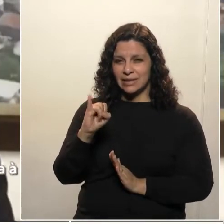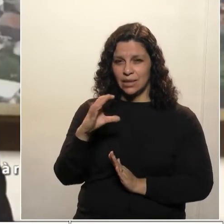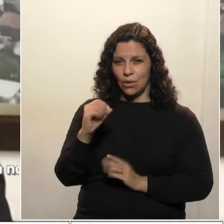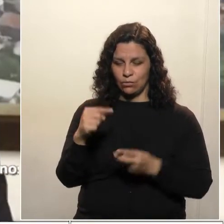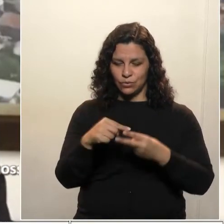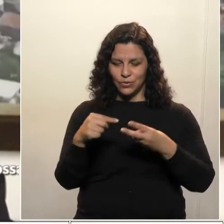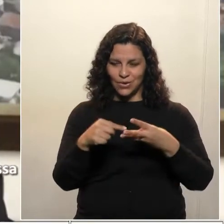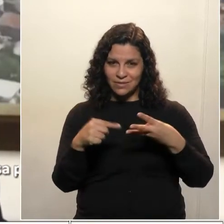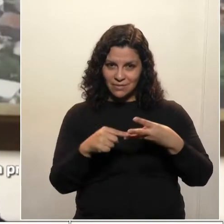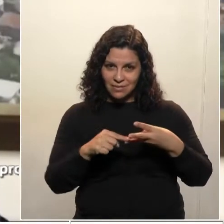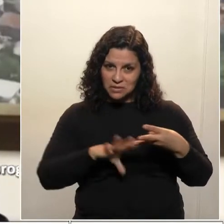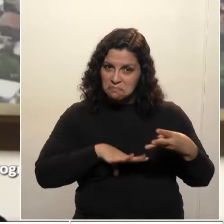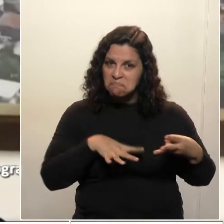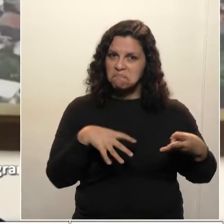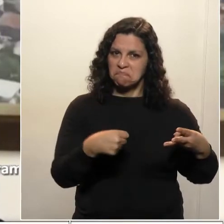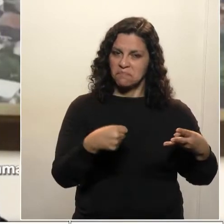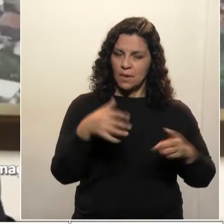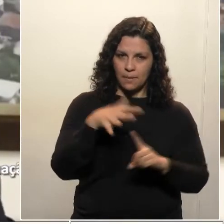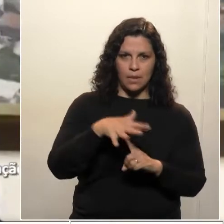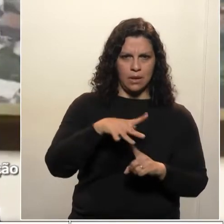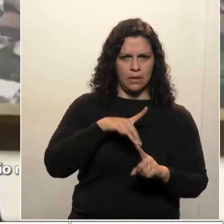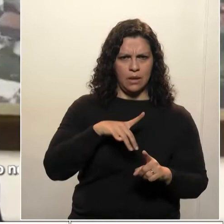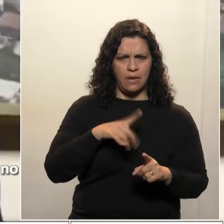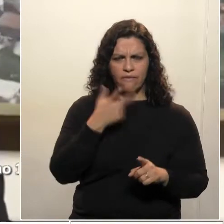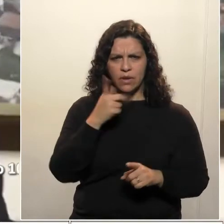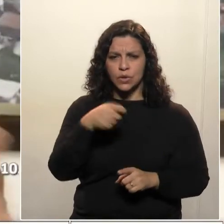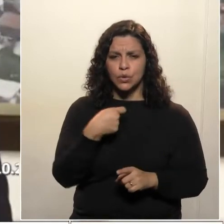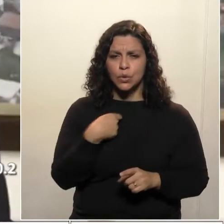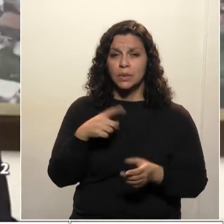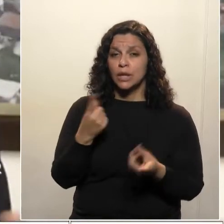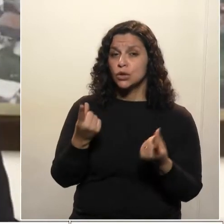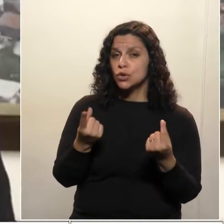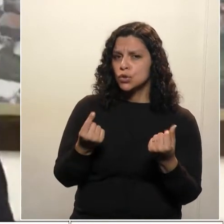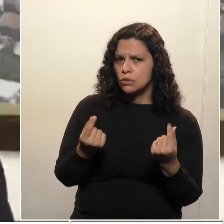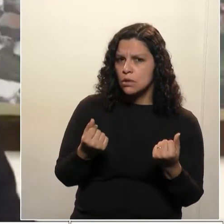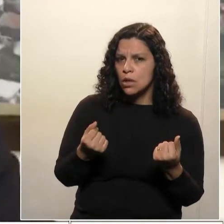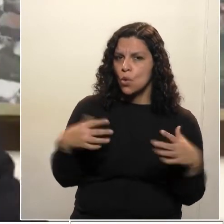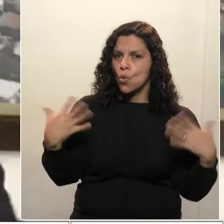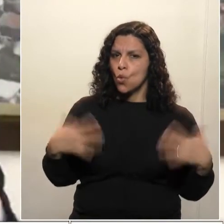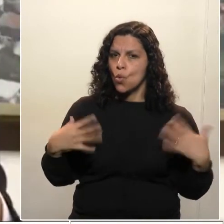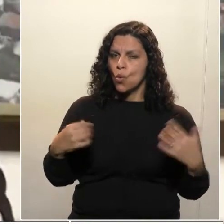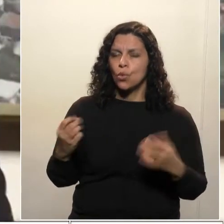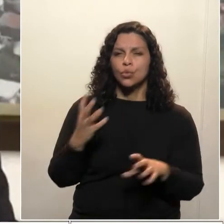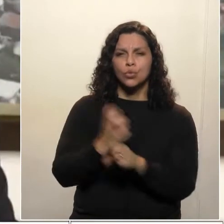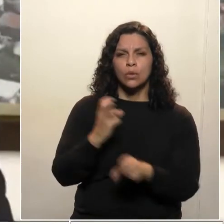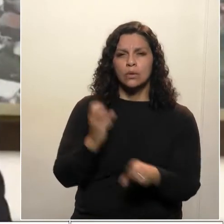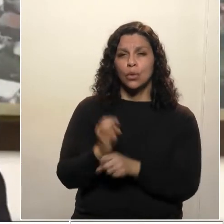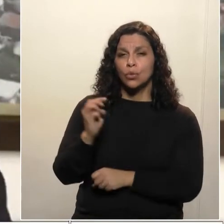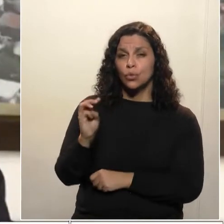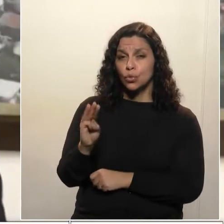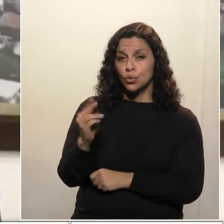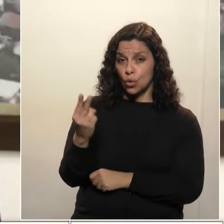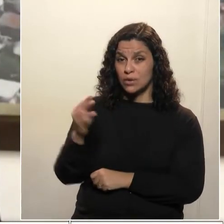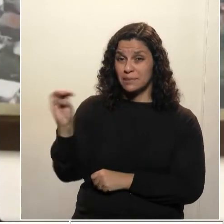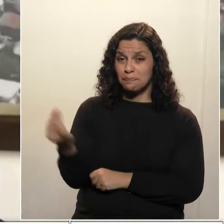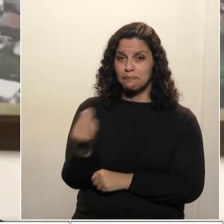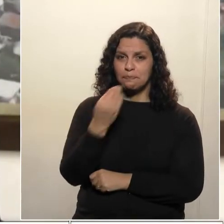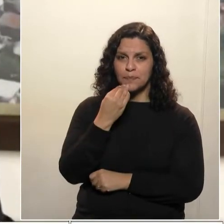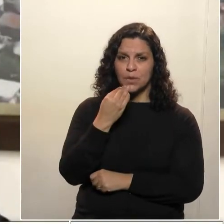programa ousado que envolve recursos expressivos da ordem de mais de 2 bilhões